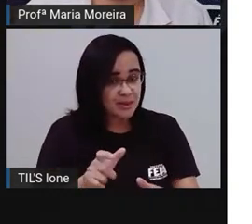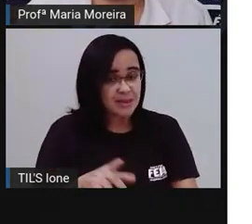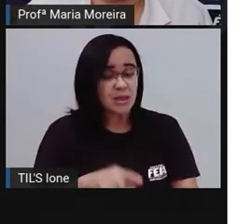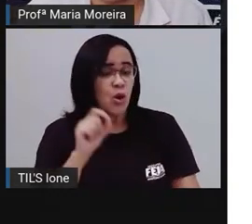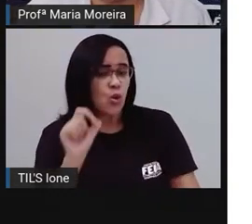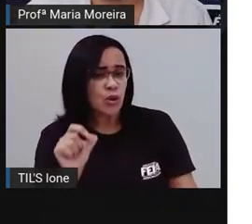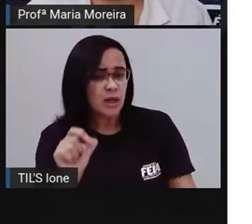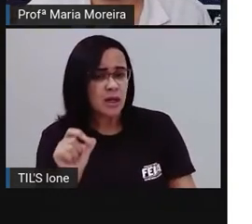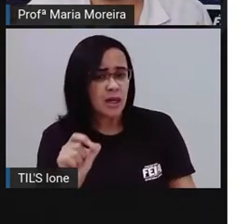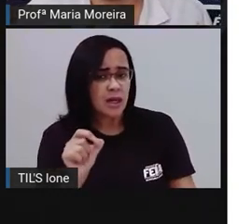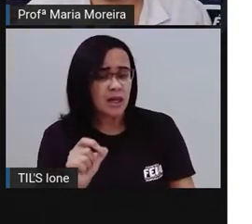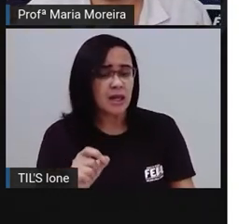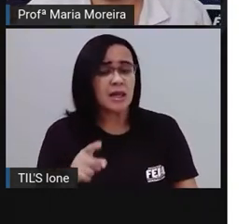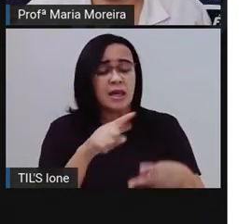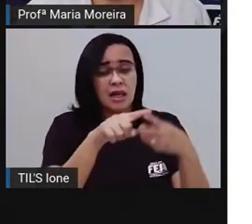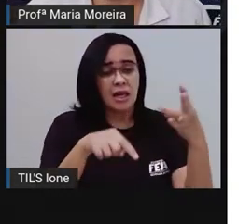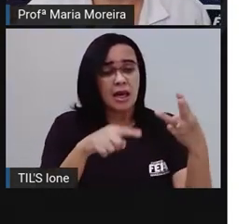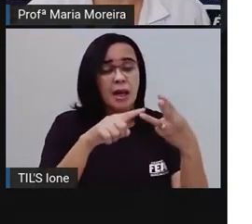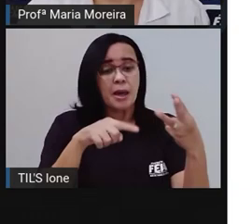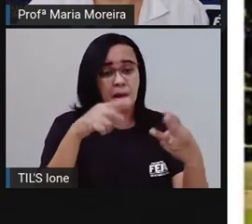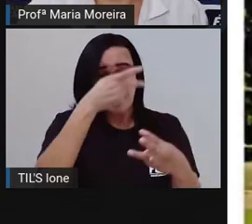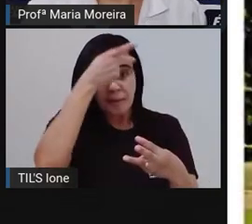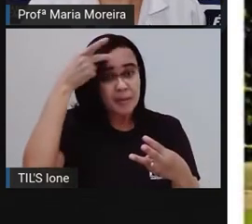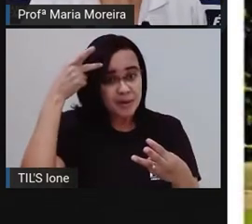é quem é a terceira pessoa, ó.